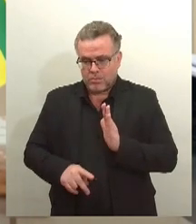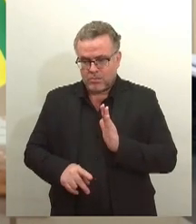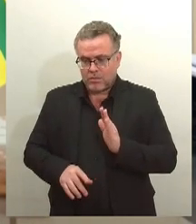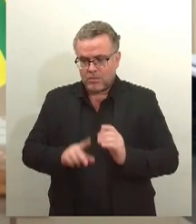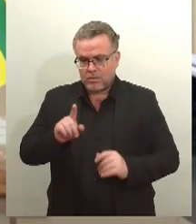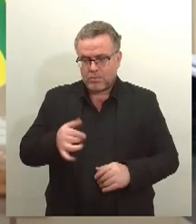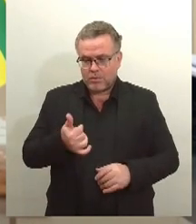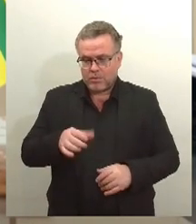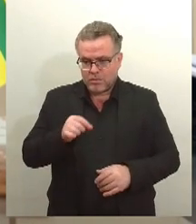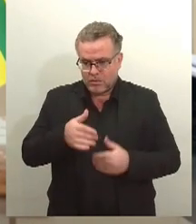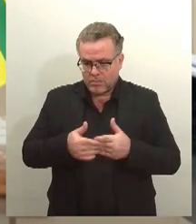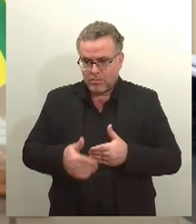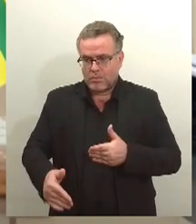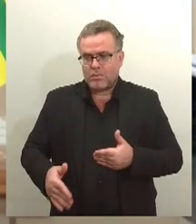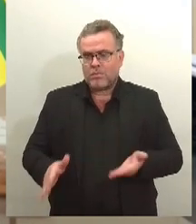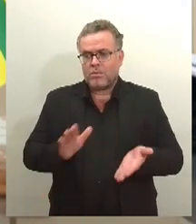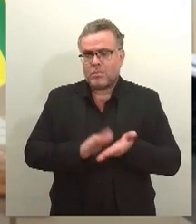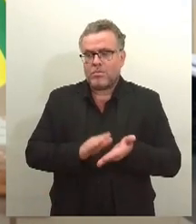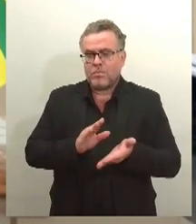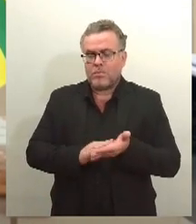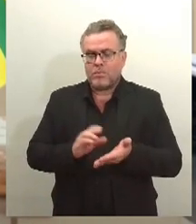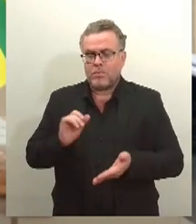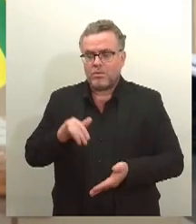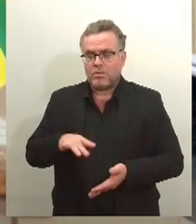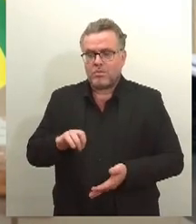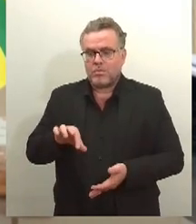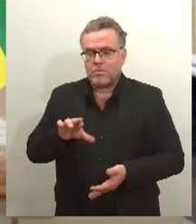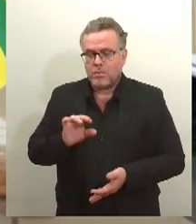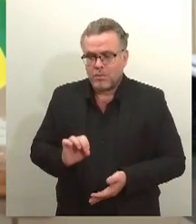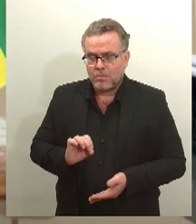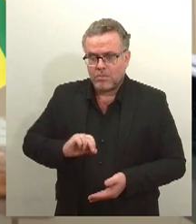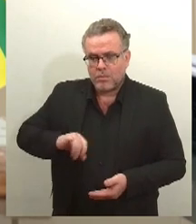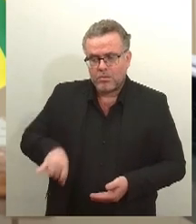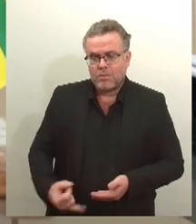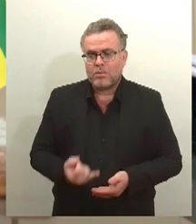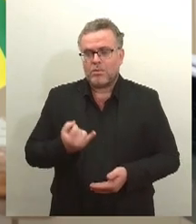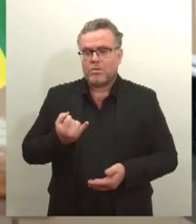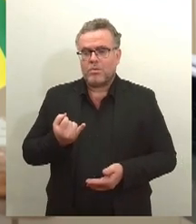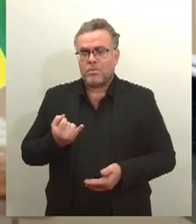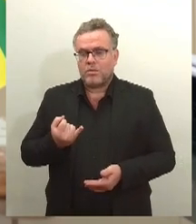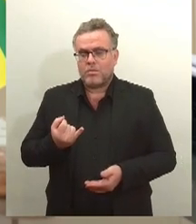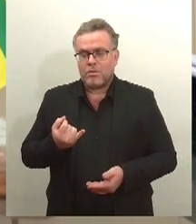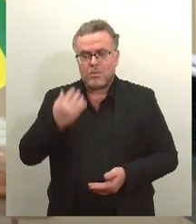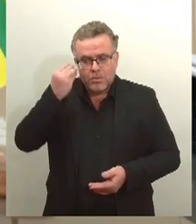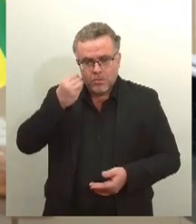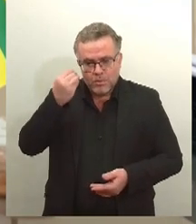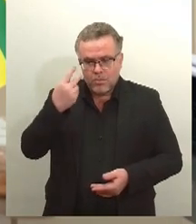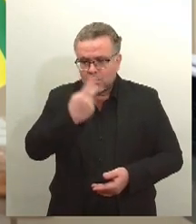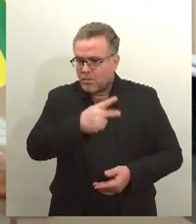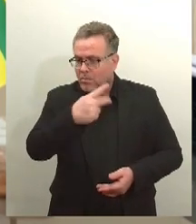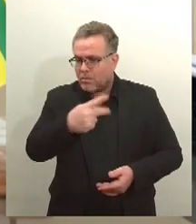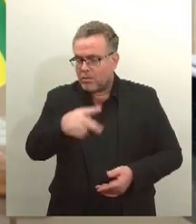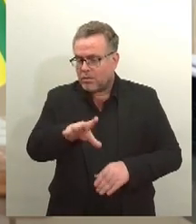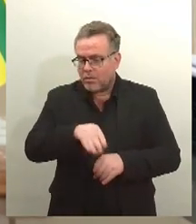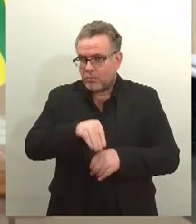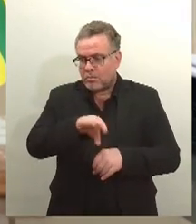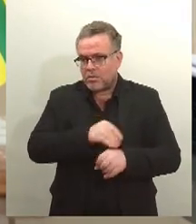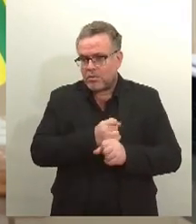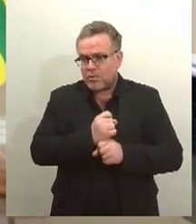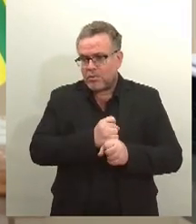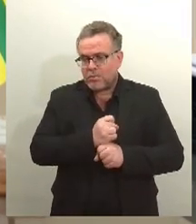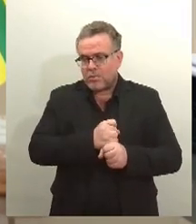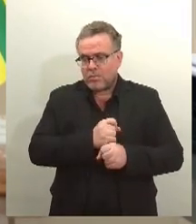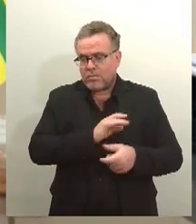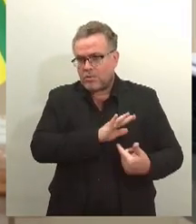E parabéns ao Inmetro por aproveitar essas experiências acumuladas há anos e de parabéns ao